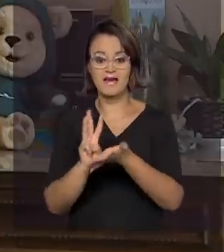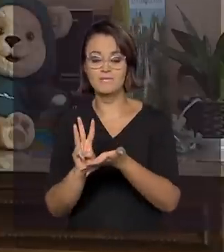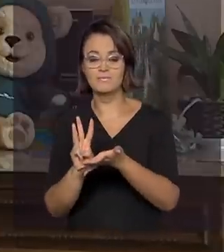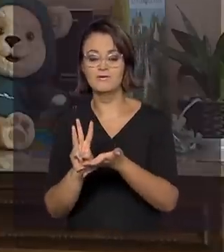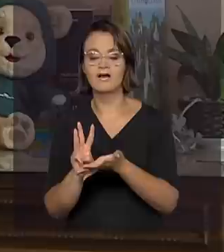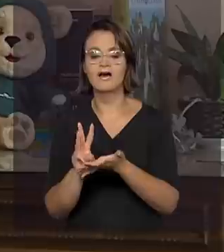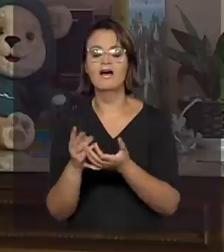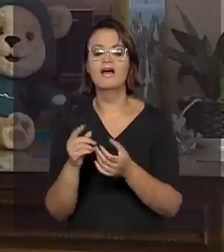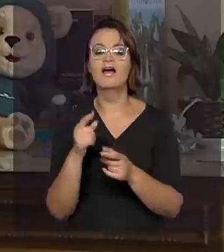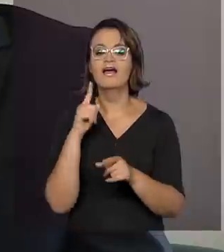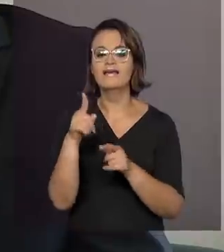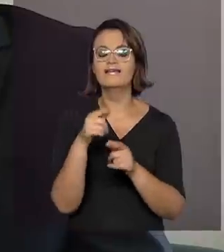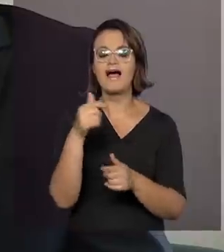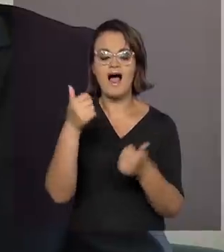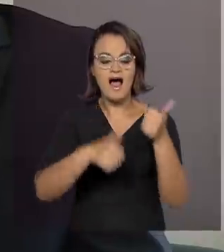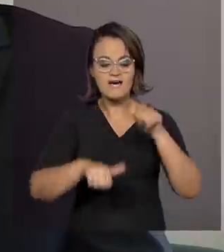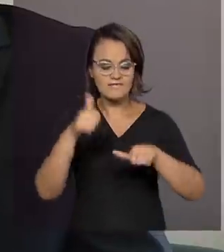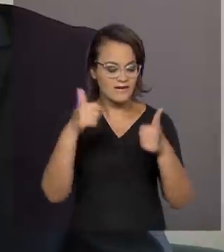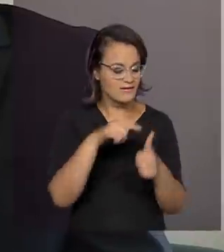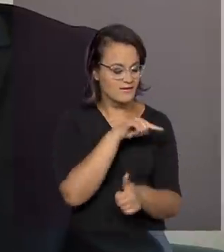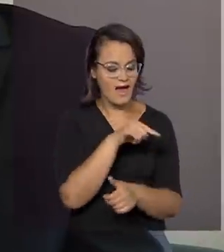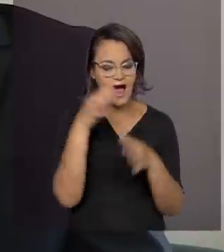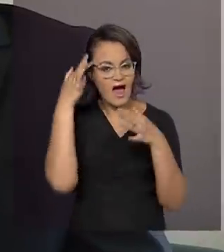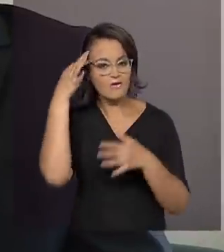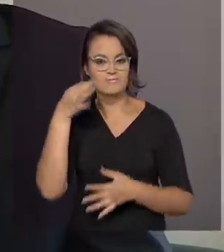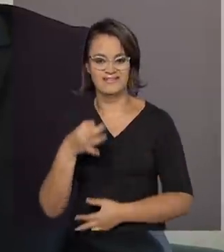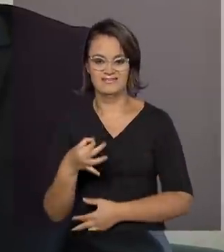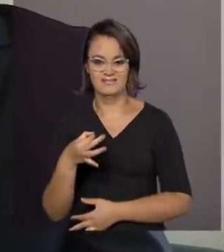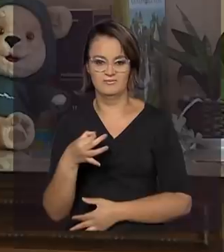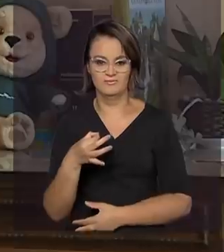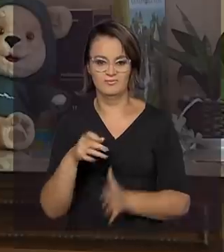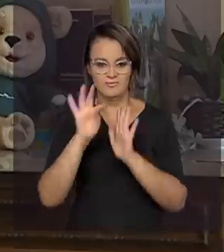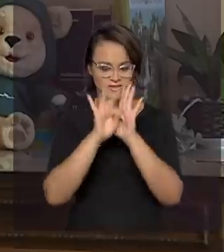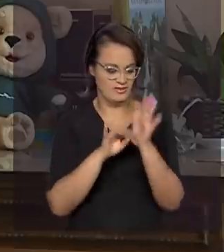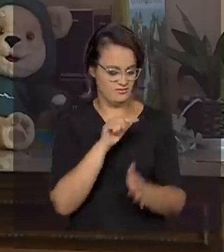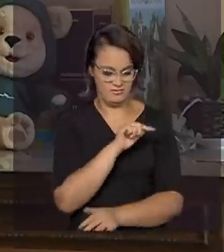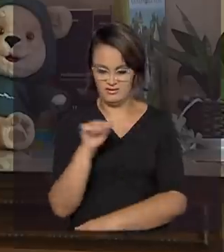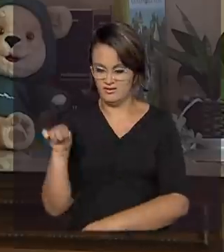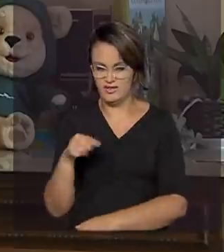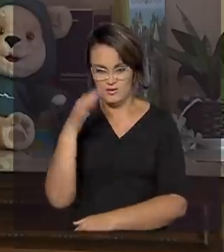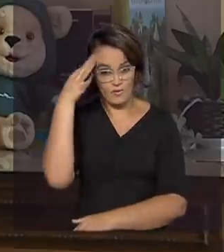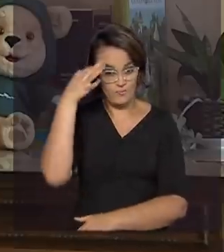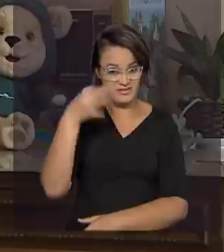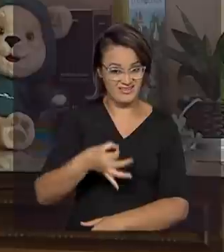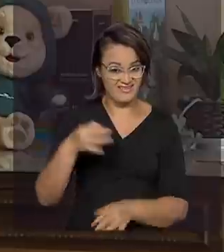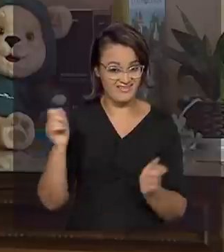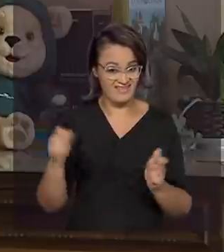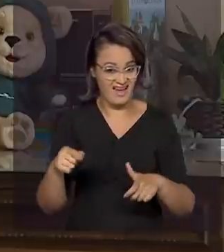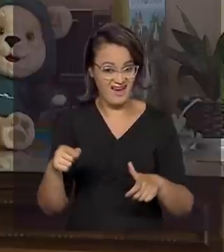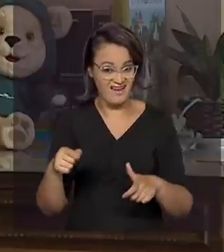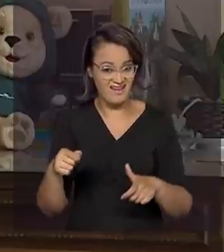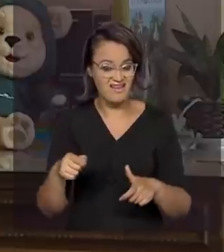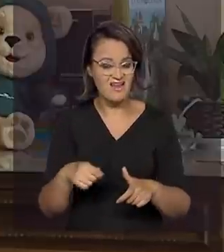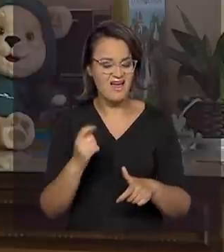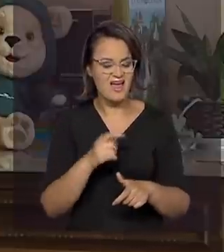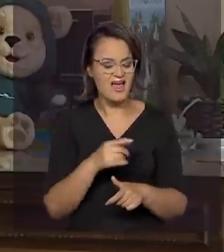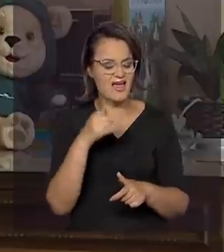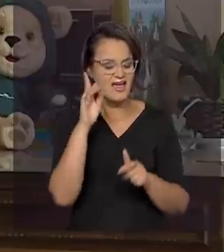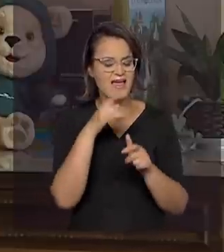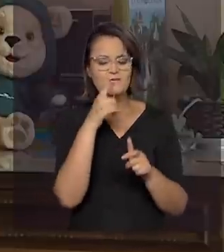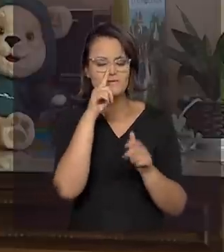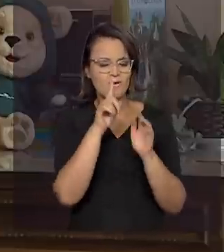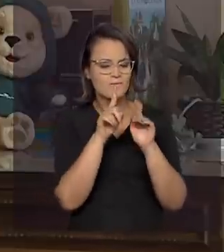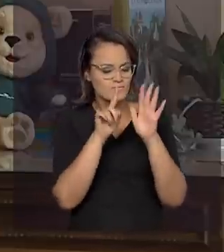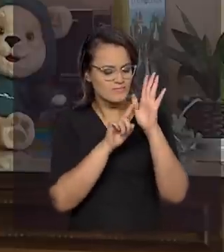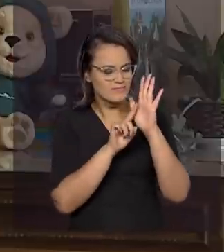os processos de compreensão textual por meio de, basicamente, uma escala de proficiência